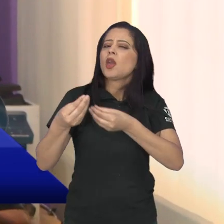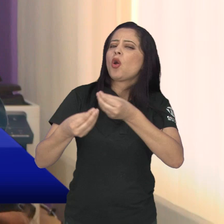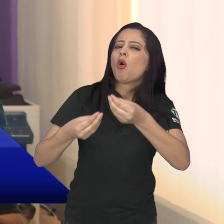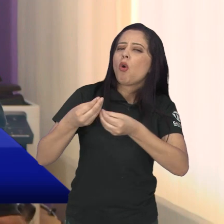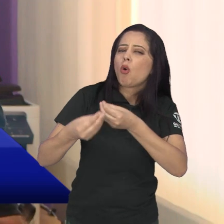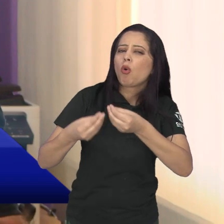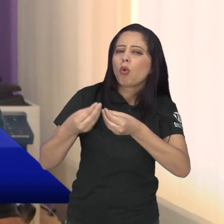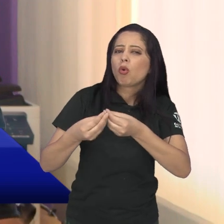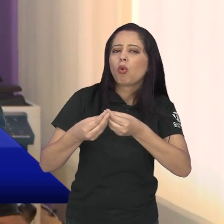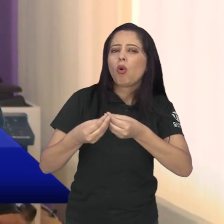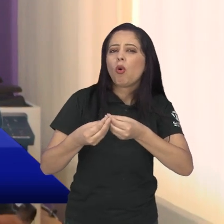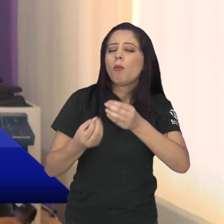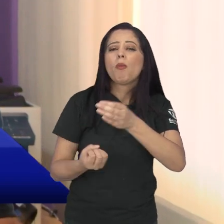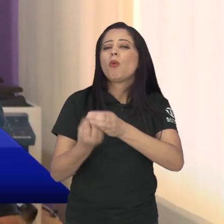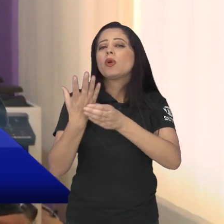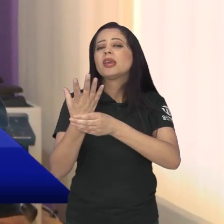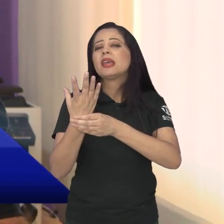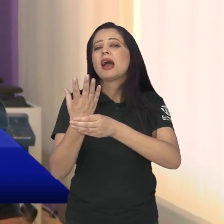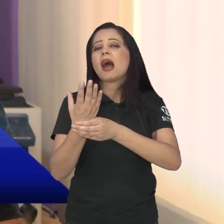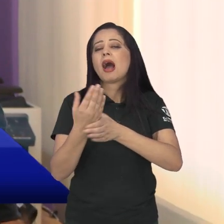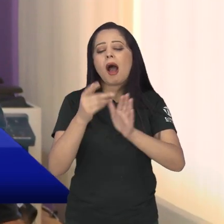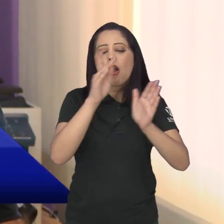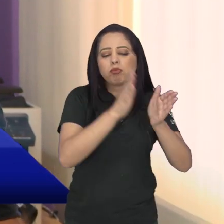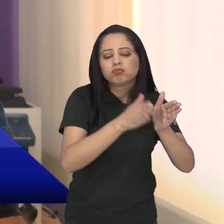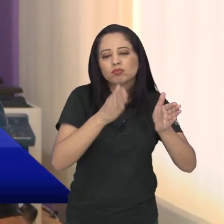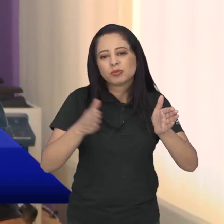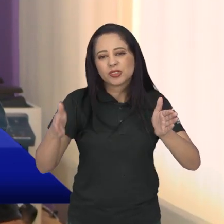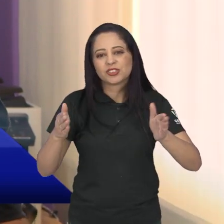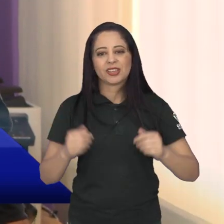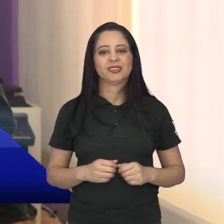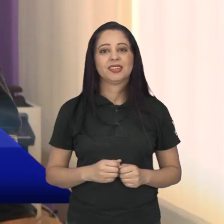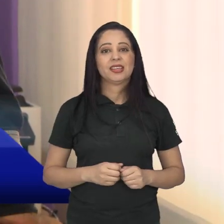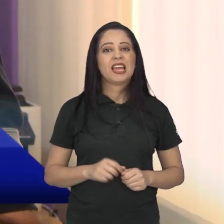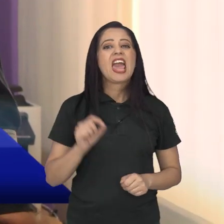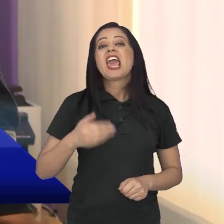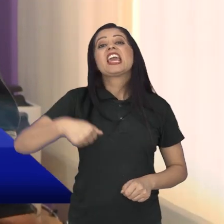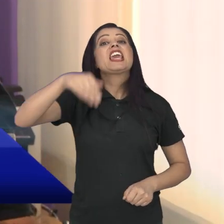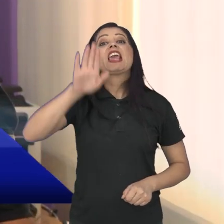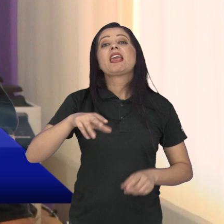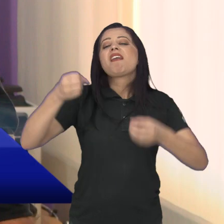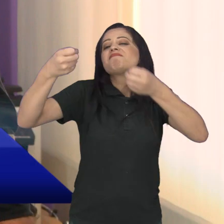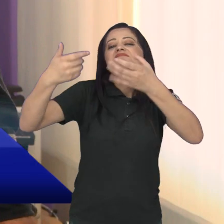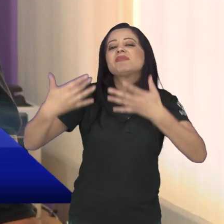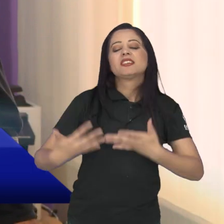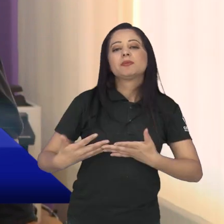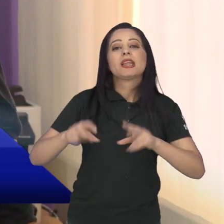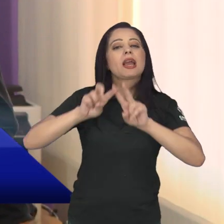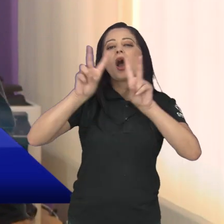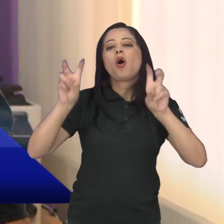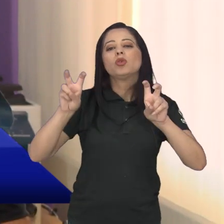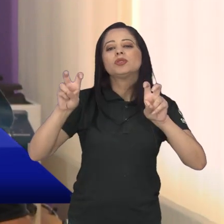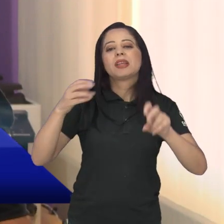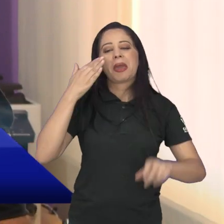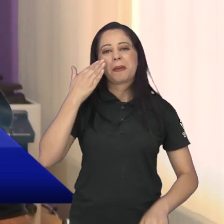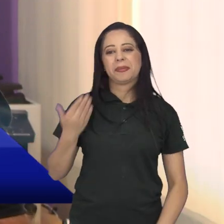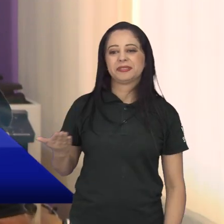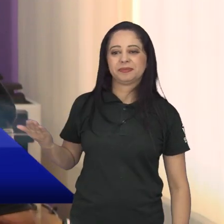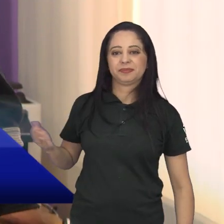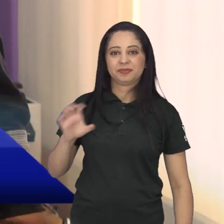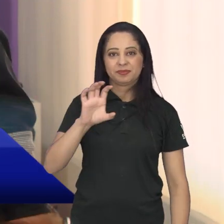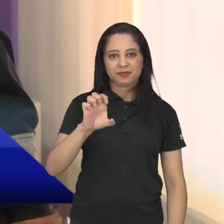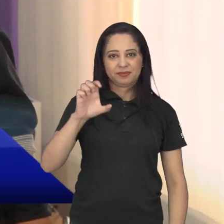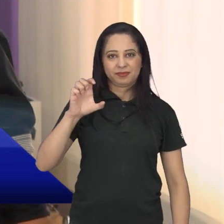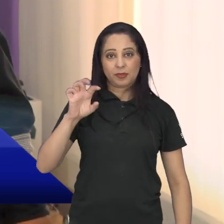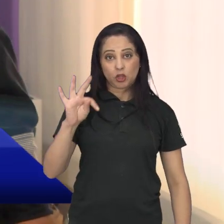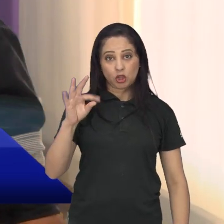de como que vai ser a construção desse plano de ação. E quem vai falar um pouco mais sobre esse assunto com a gente